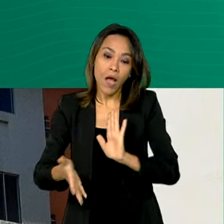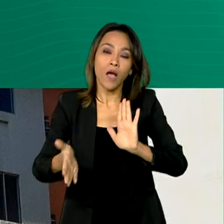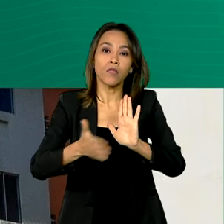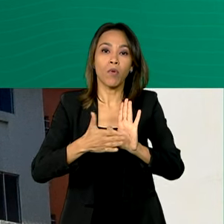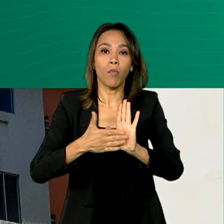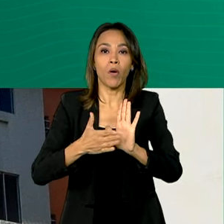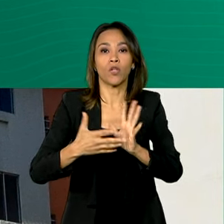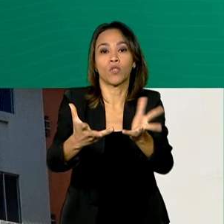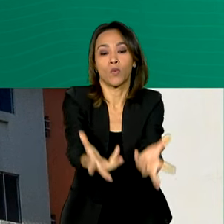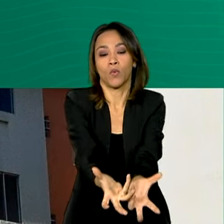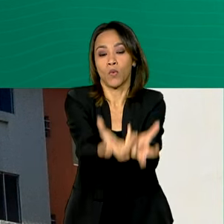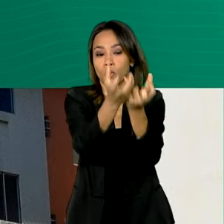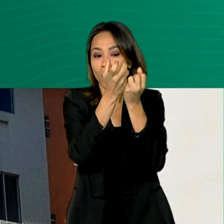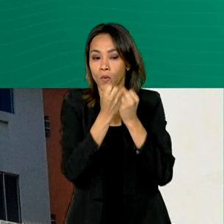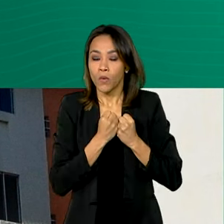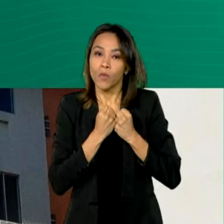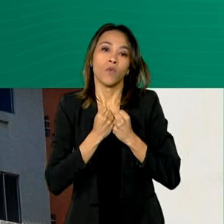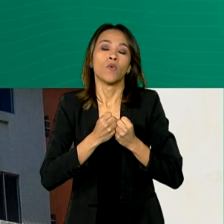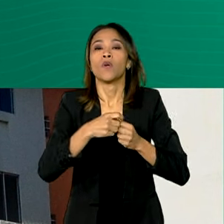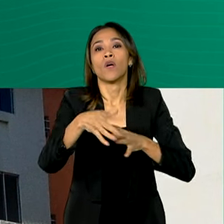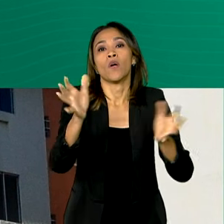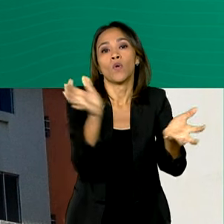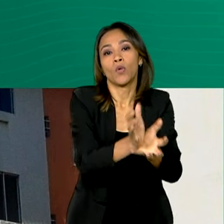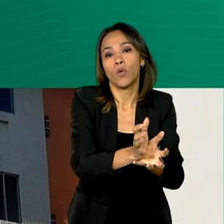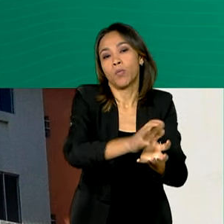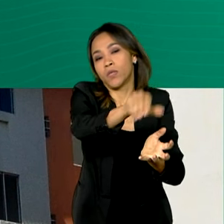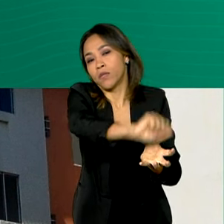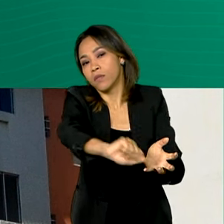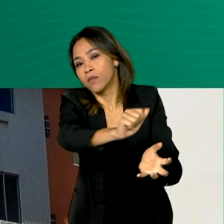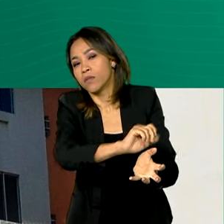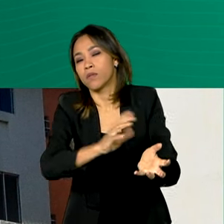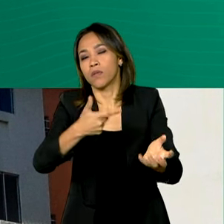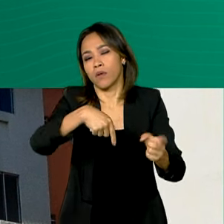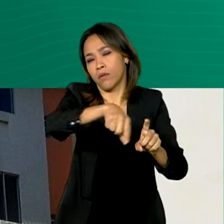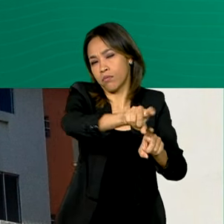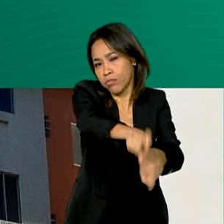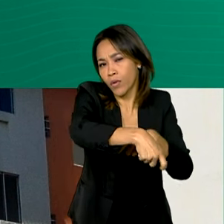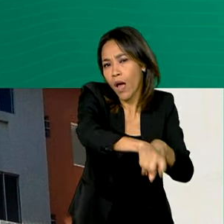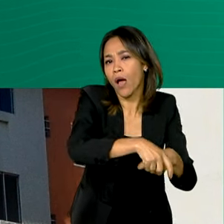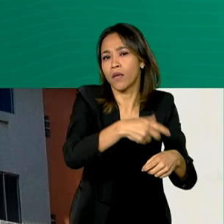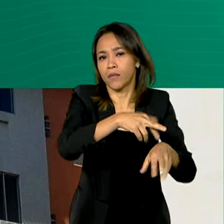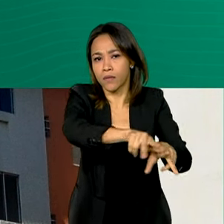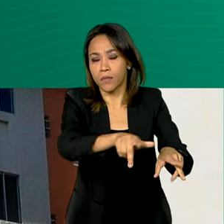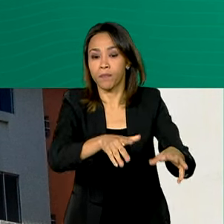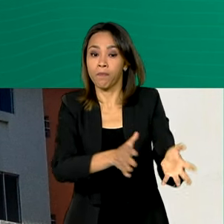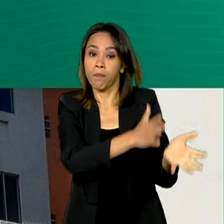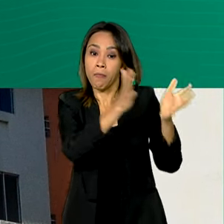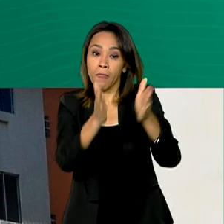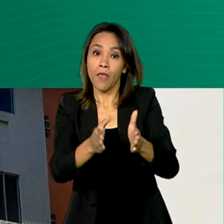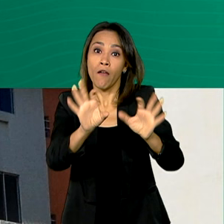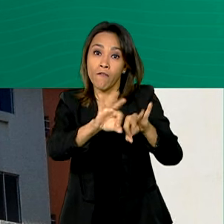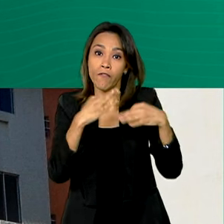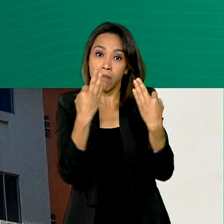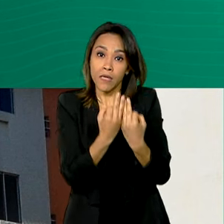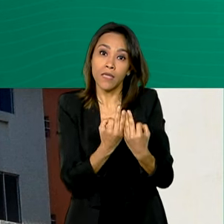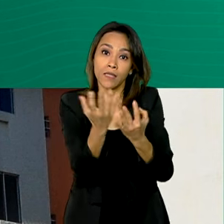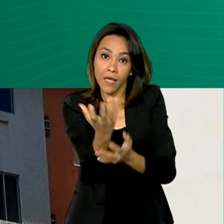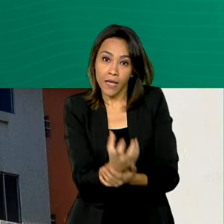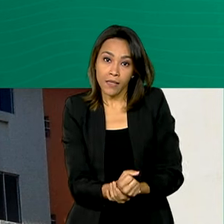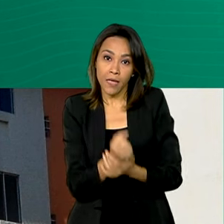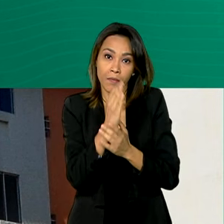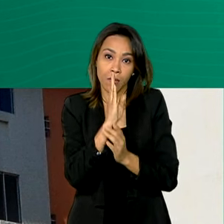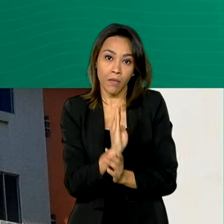enviadas por organizações de agricultores e trabalhadores rurais. Famílias que recebem o BPC, Benefício de